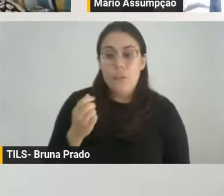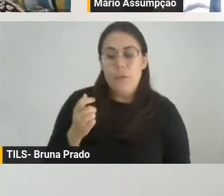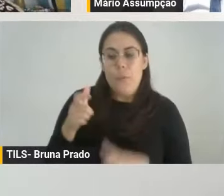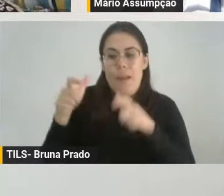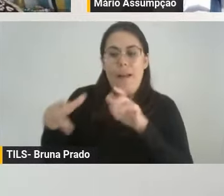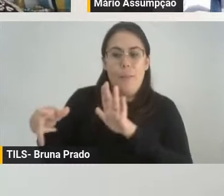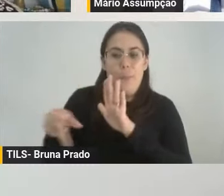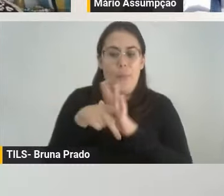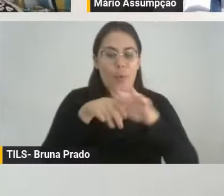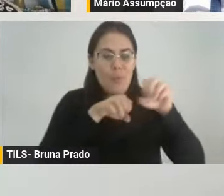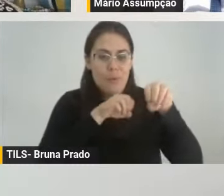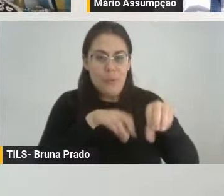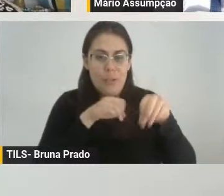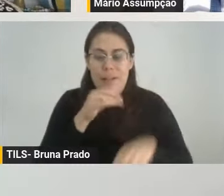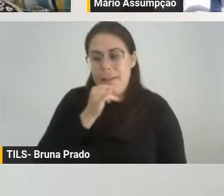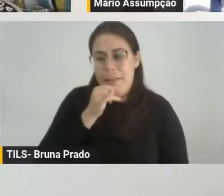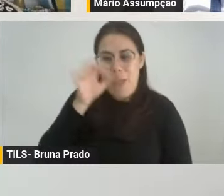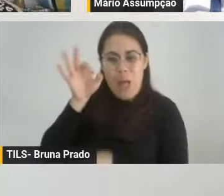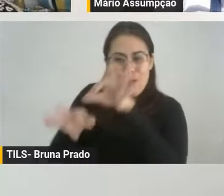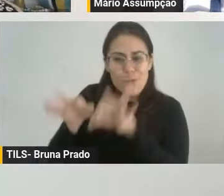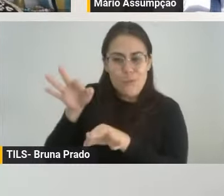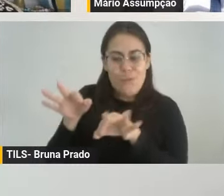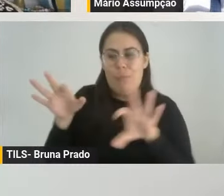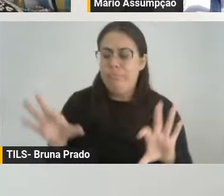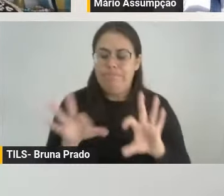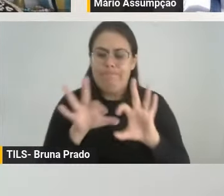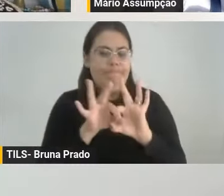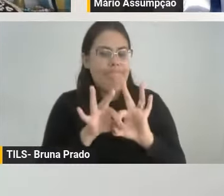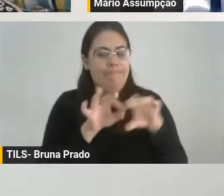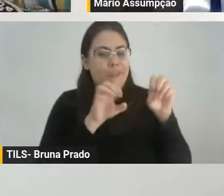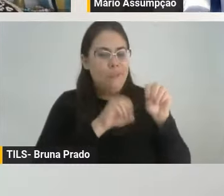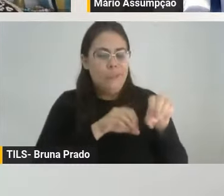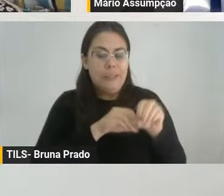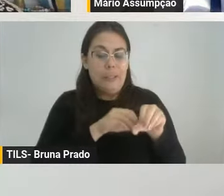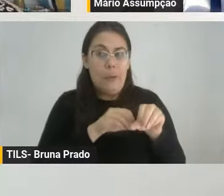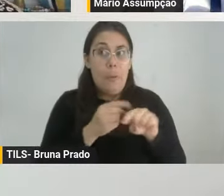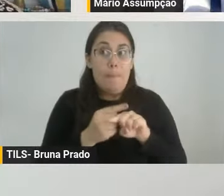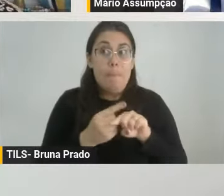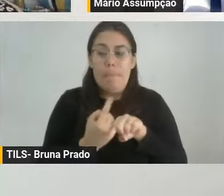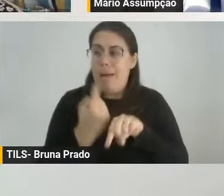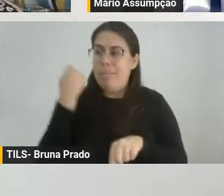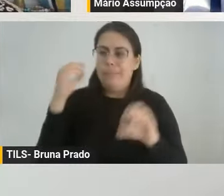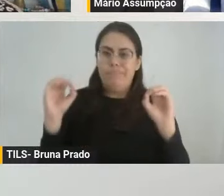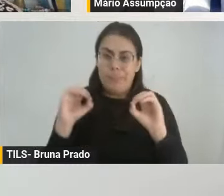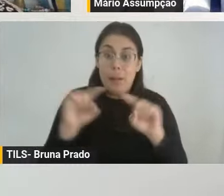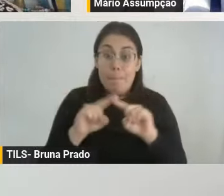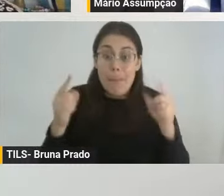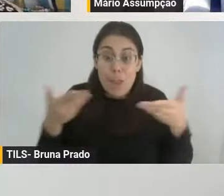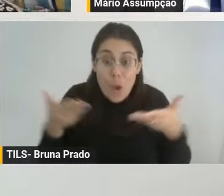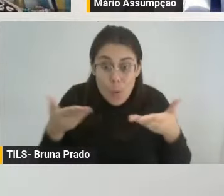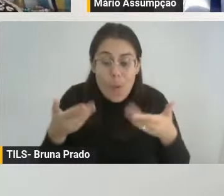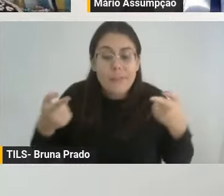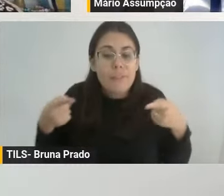A justiça não era uma área correlata à educação, e ela, ao longo das últimas décadas, foi se tornando, e hoje